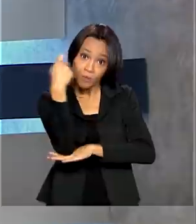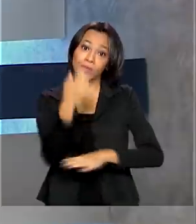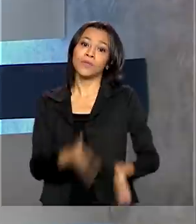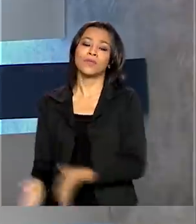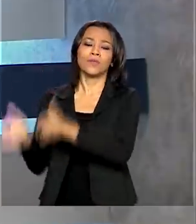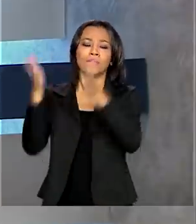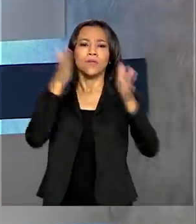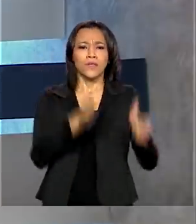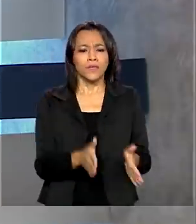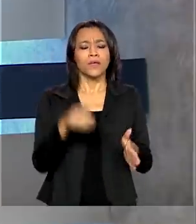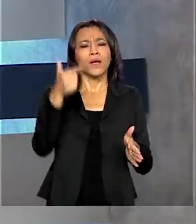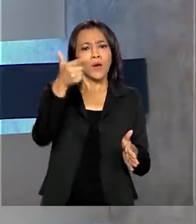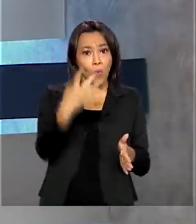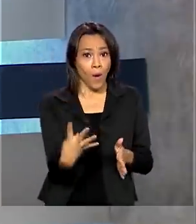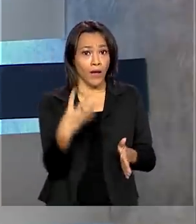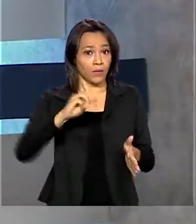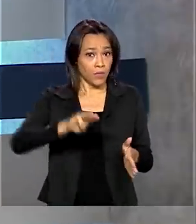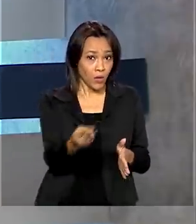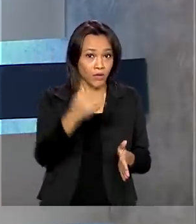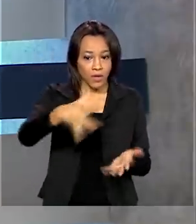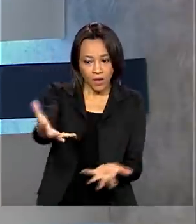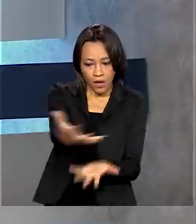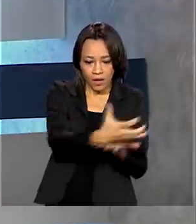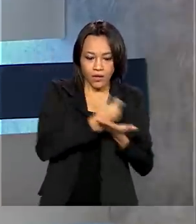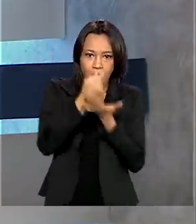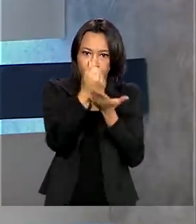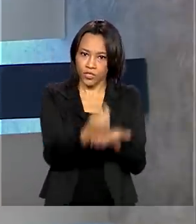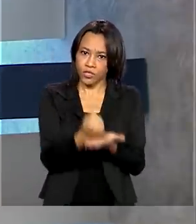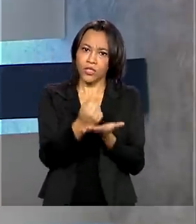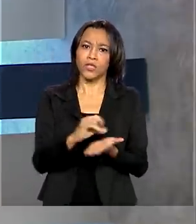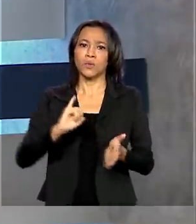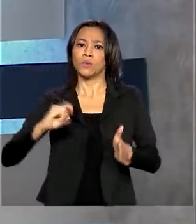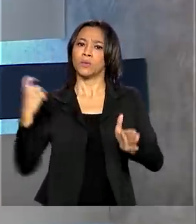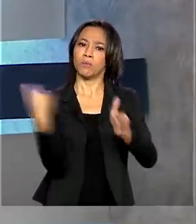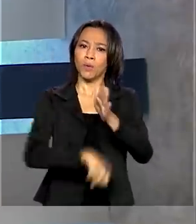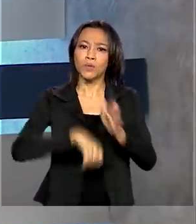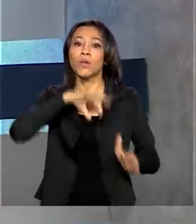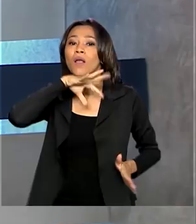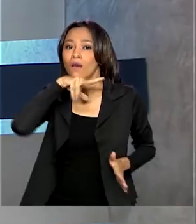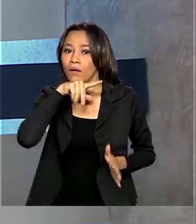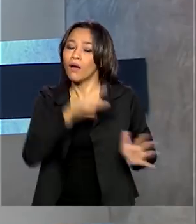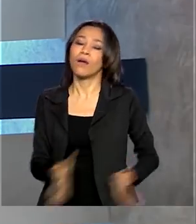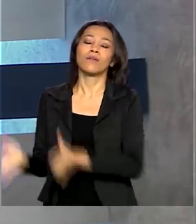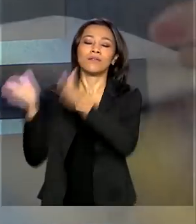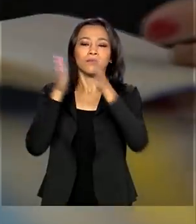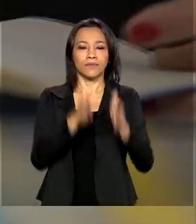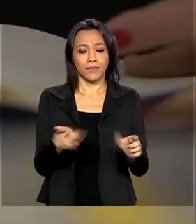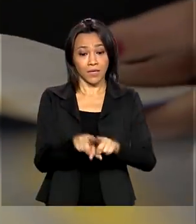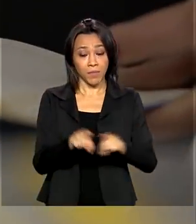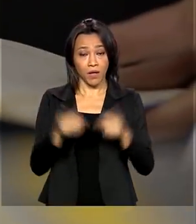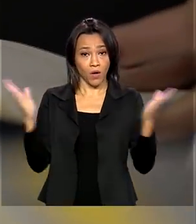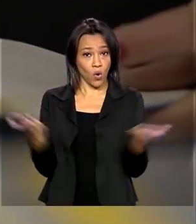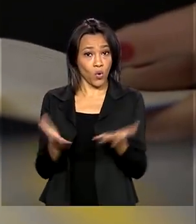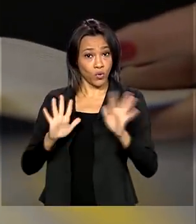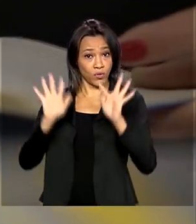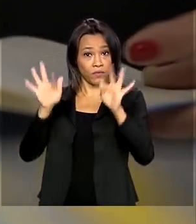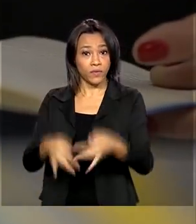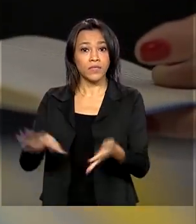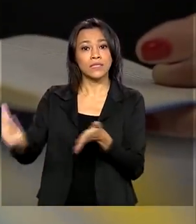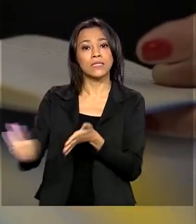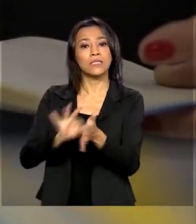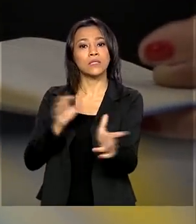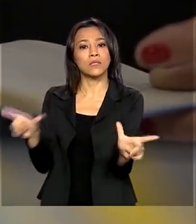milhões de contribuintes recebem restituição do terceiro lote do imposto de renda. E veja também, terminam hoje as